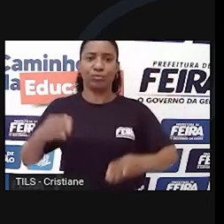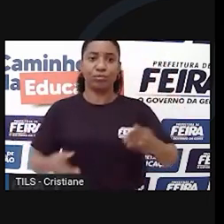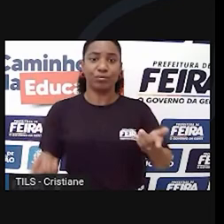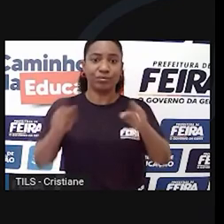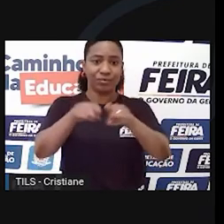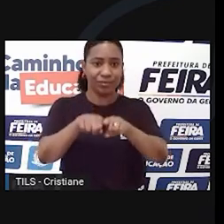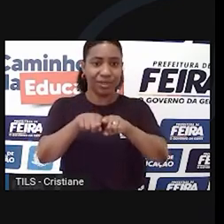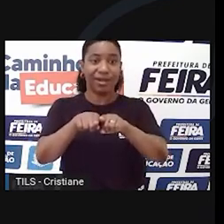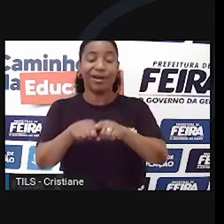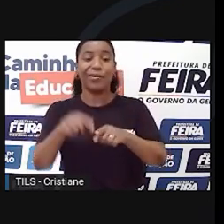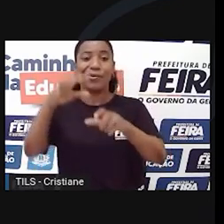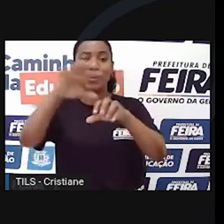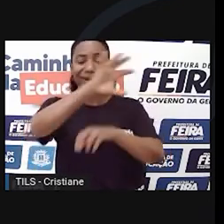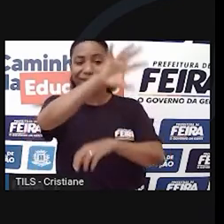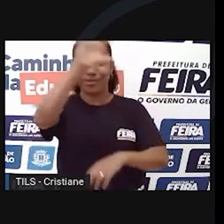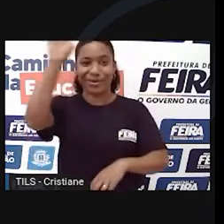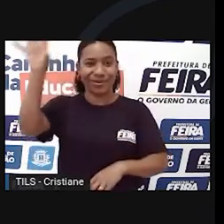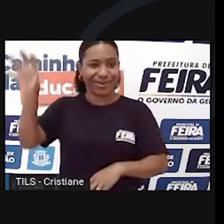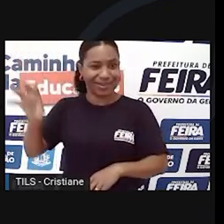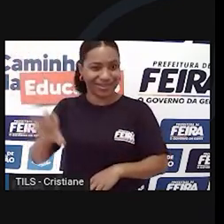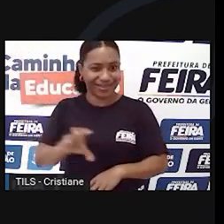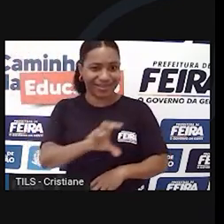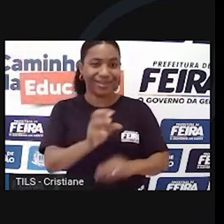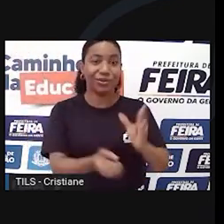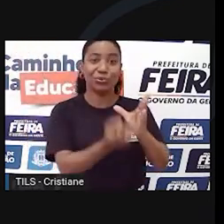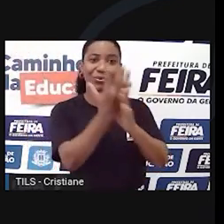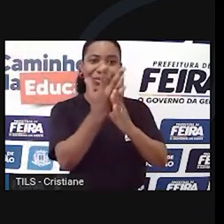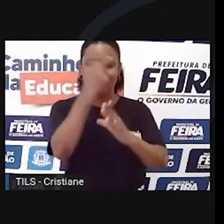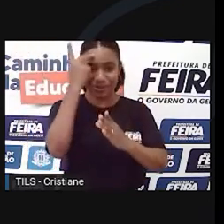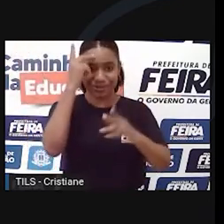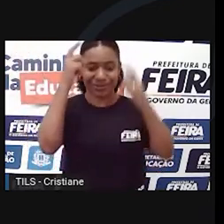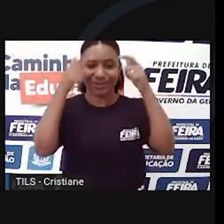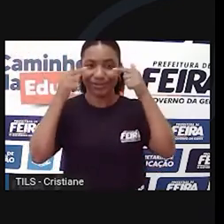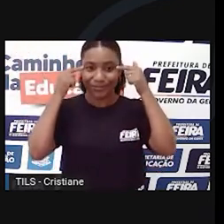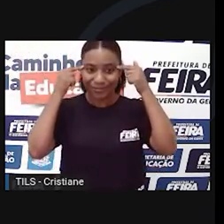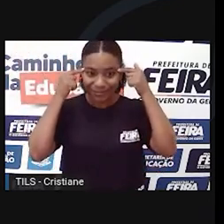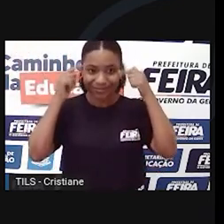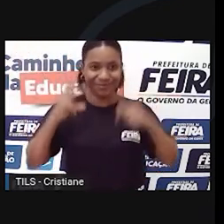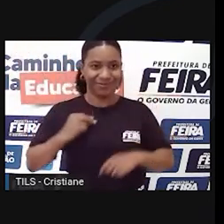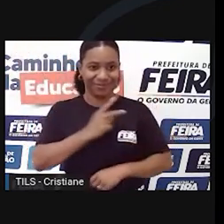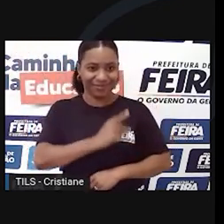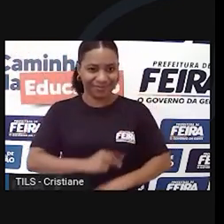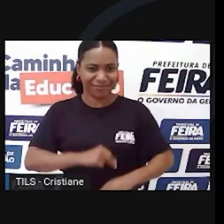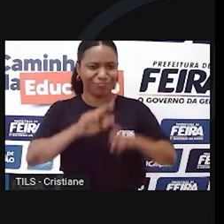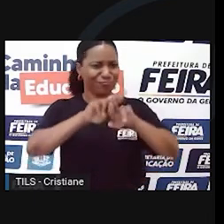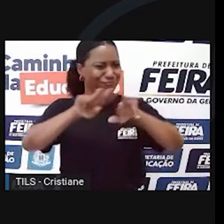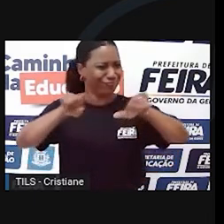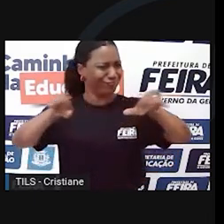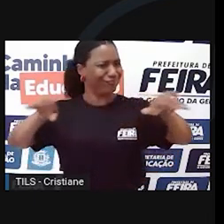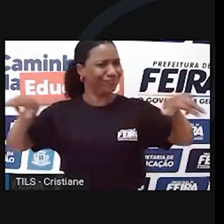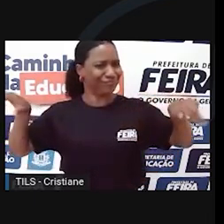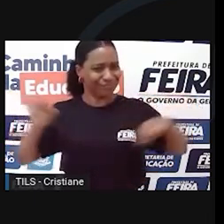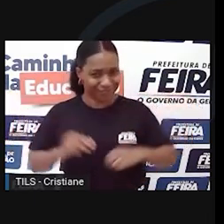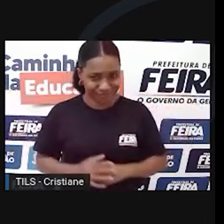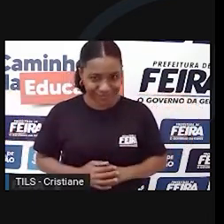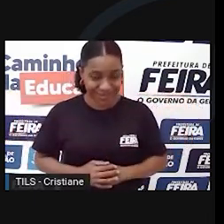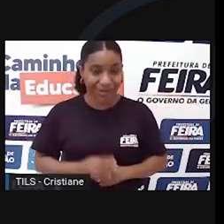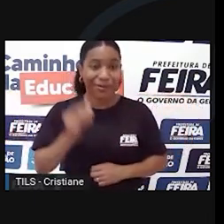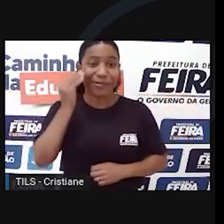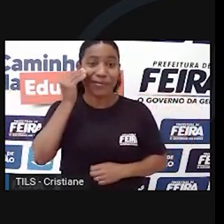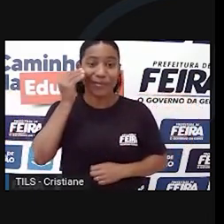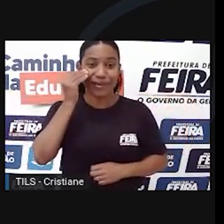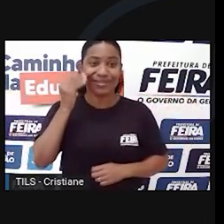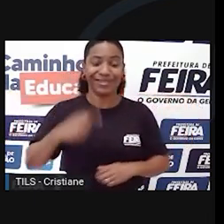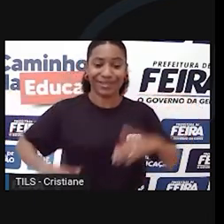erectus e assim por diante. Já a teoria da substituição conta uma história de repulsa. A ideia é que a superioridade dos sapiens na